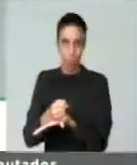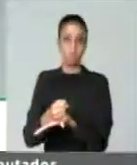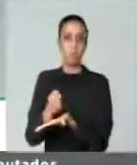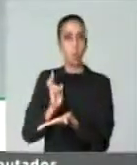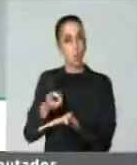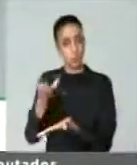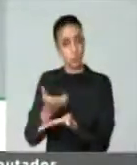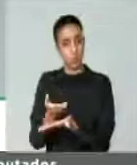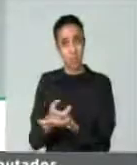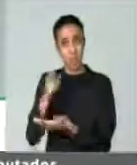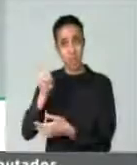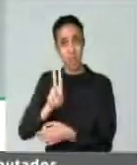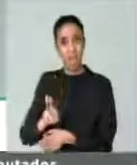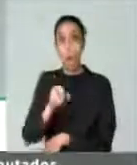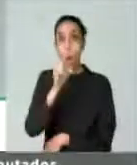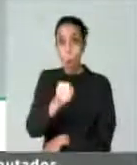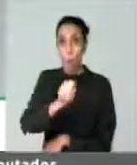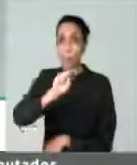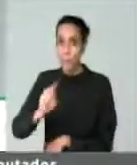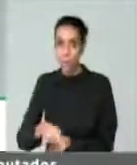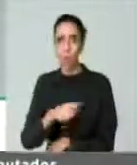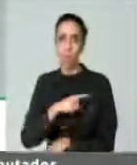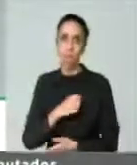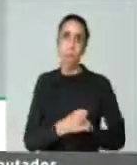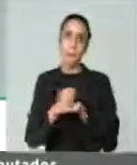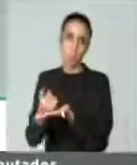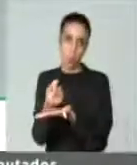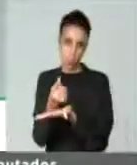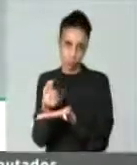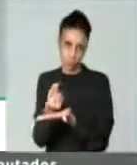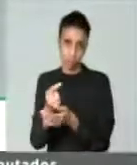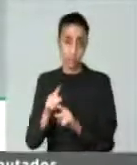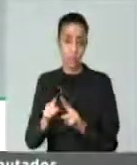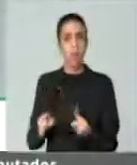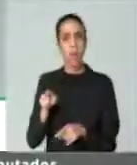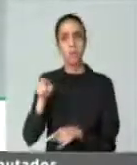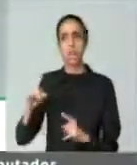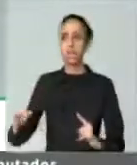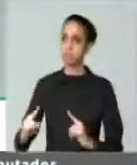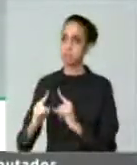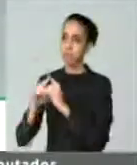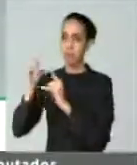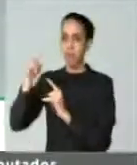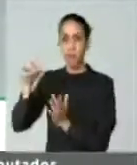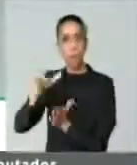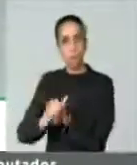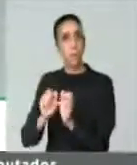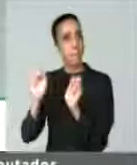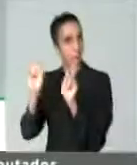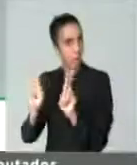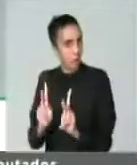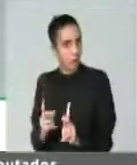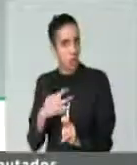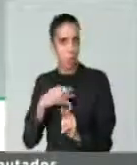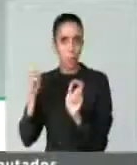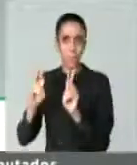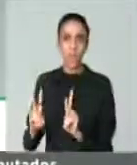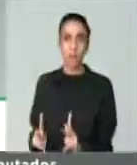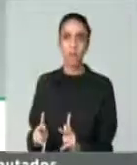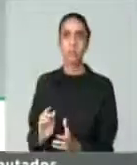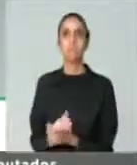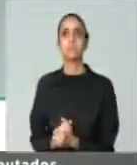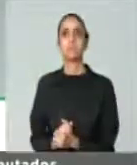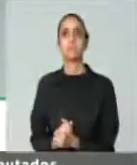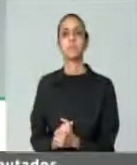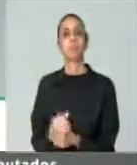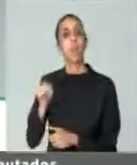só na UERJ são 8 mil. De forma muito pacífica ali, eles puderam lembrar, o grupo exige o